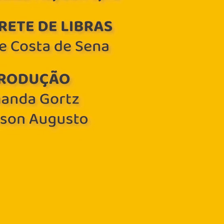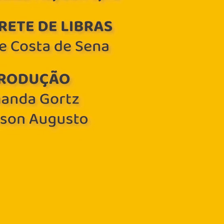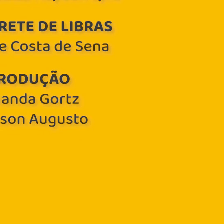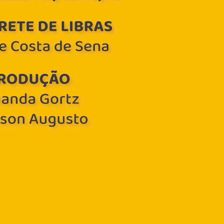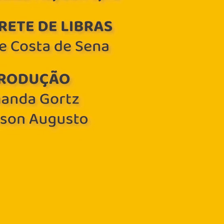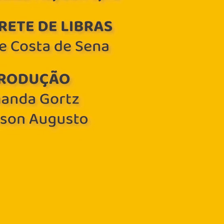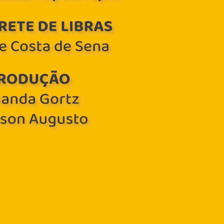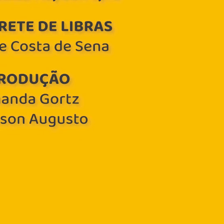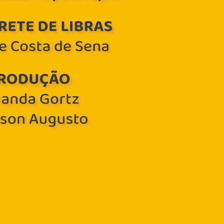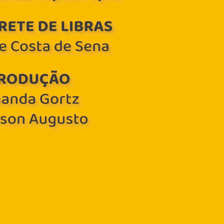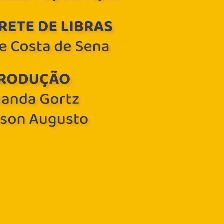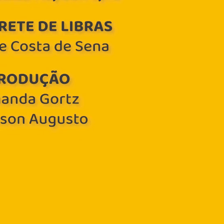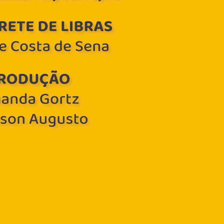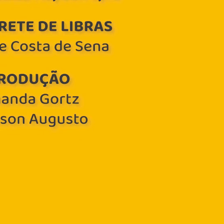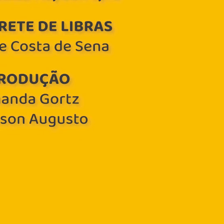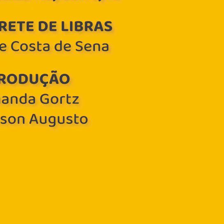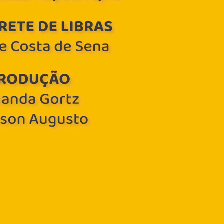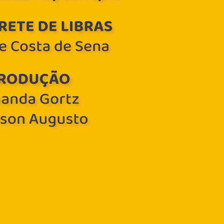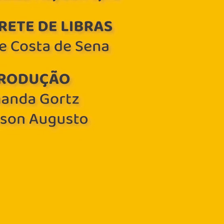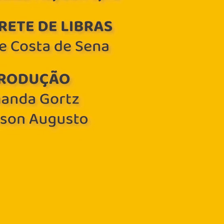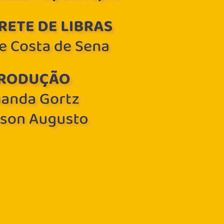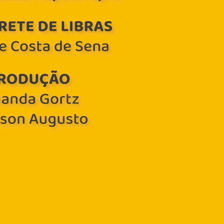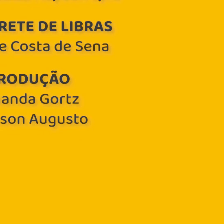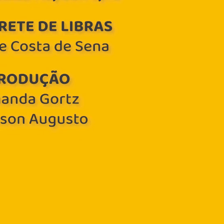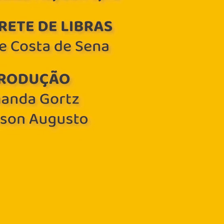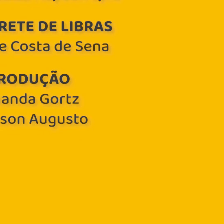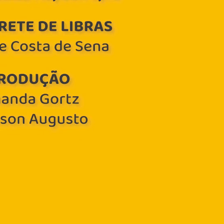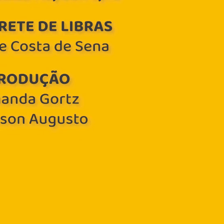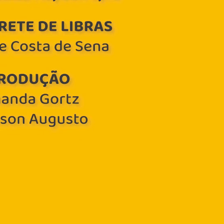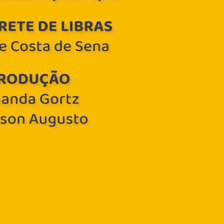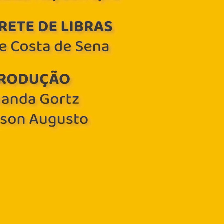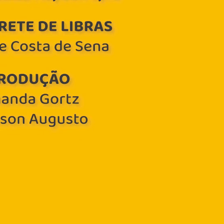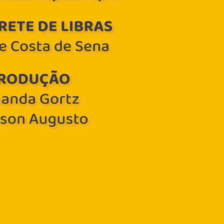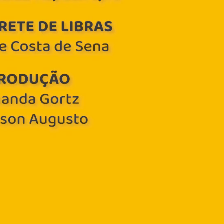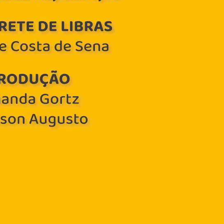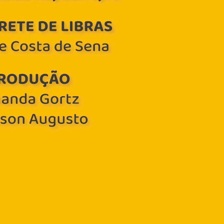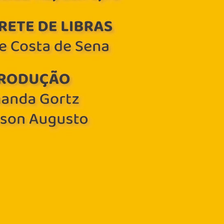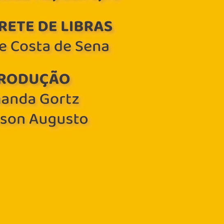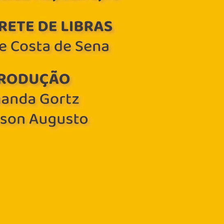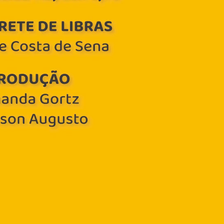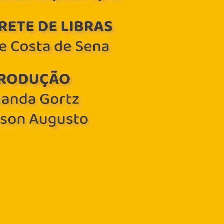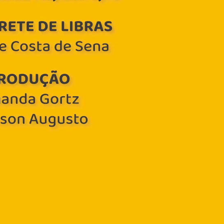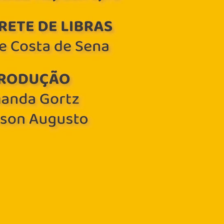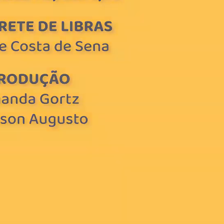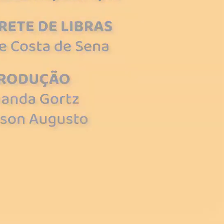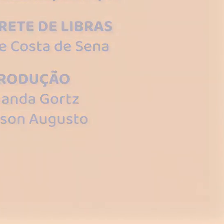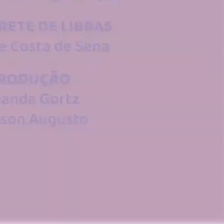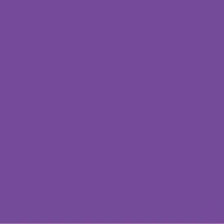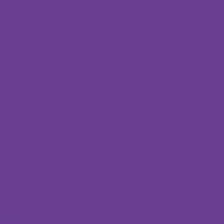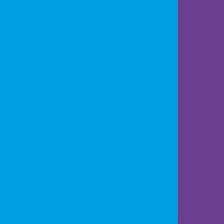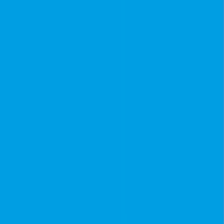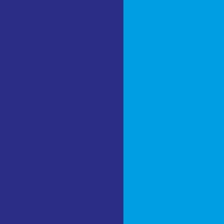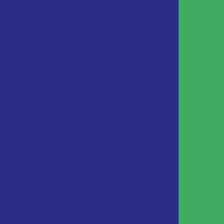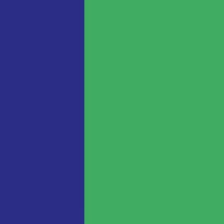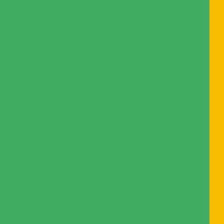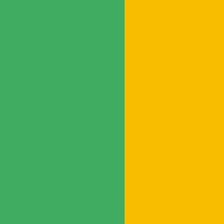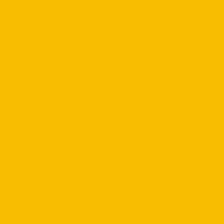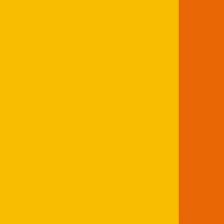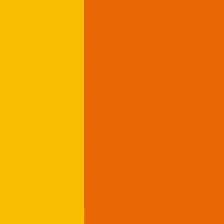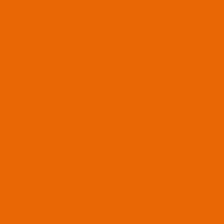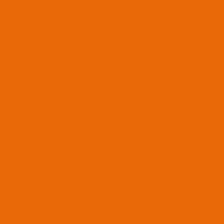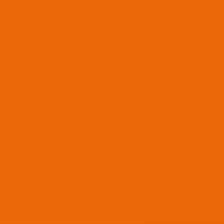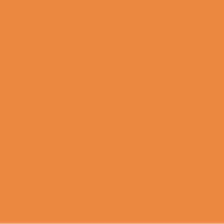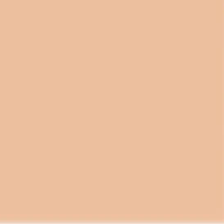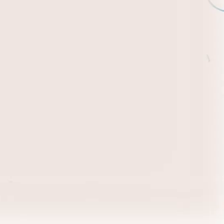nossos exercícios para iniciantes e eu espero vocês no próximo. Eba! Vamos jogar? Eba!